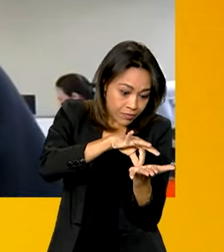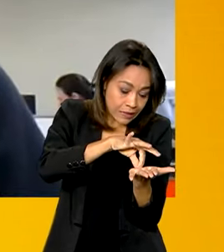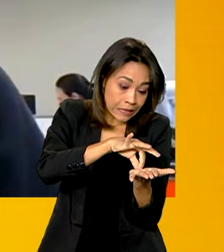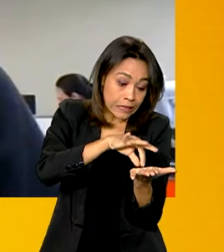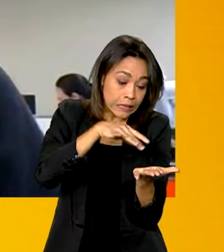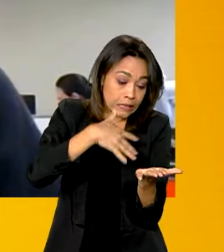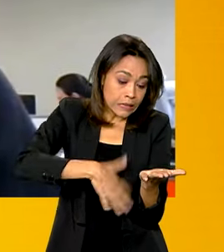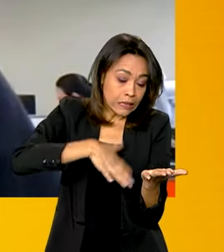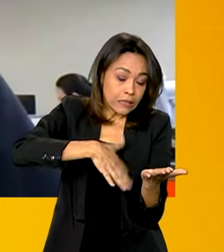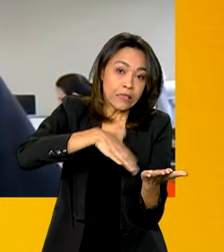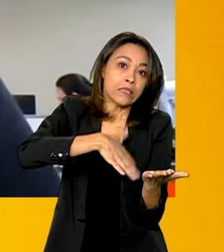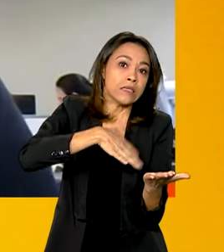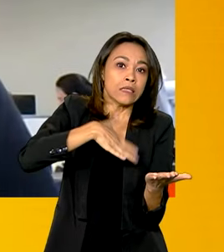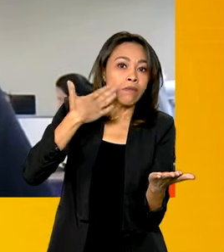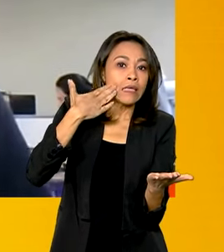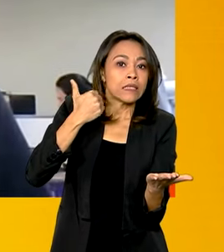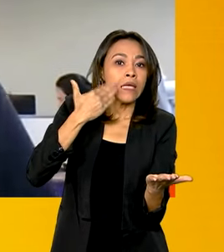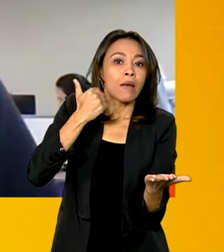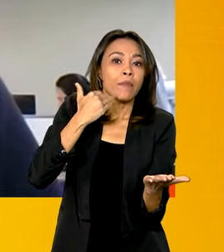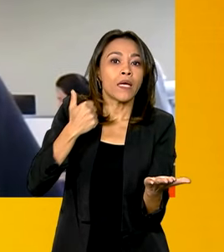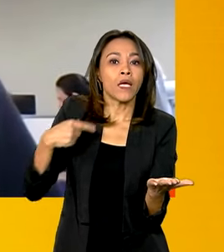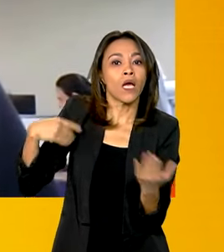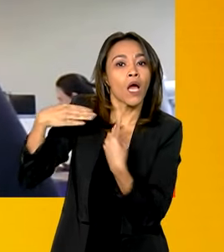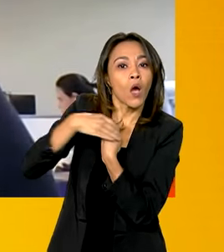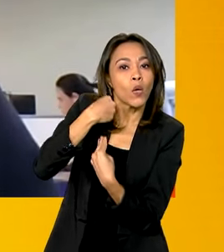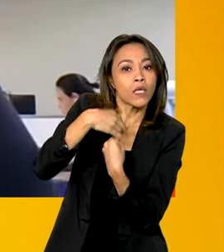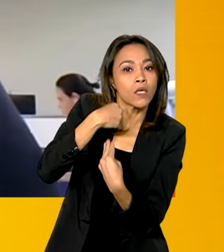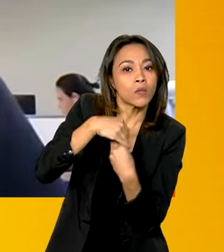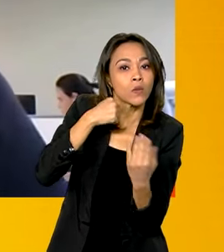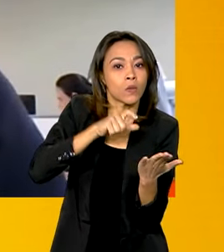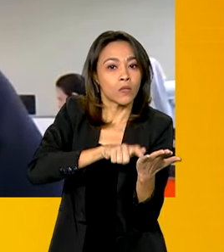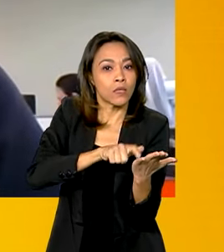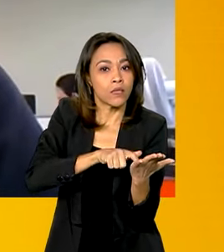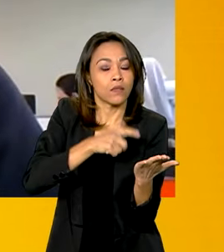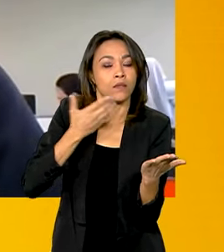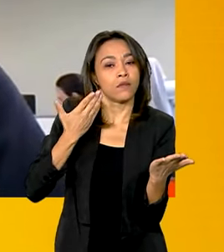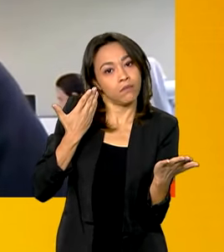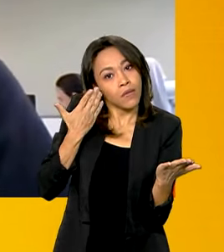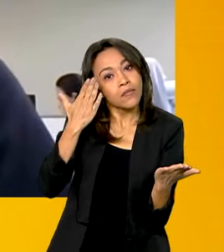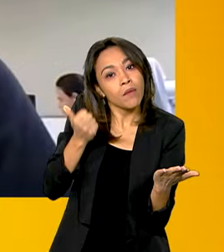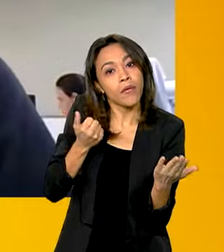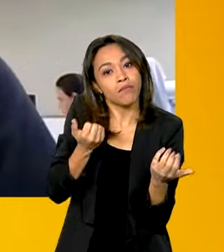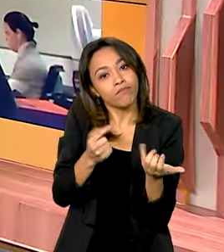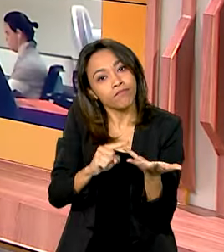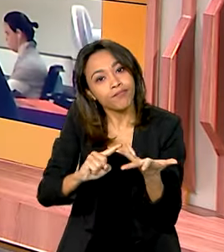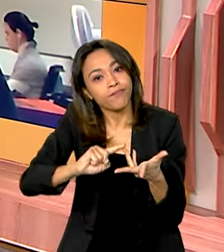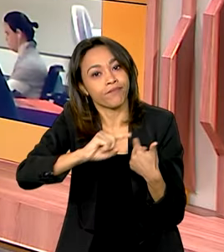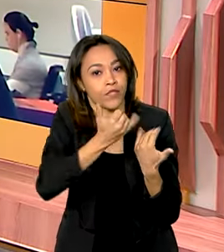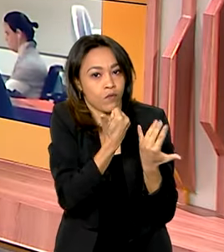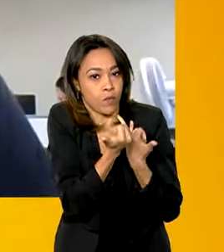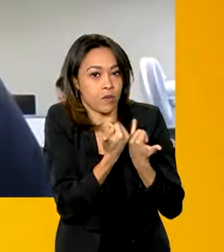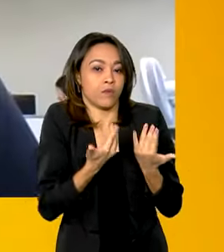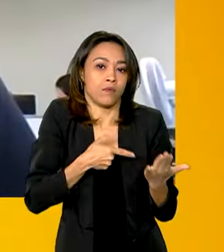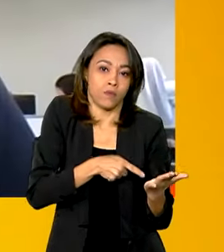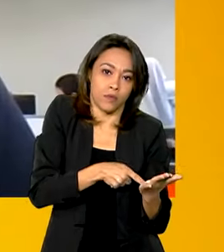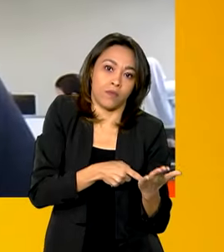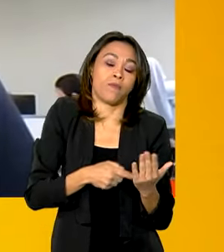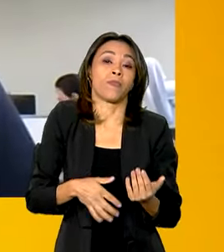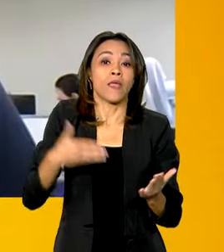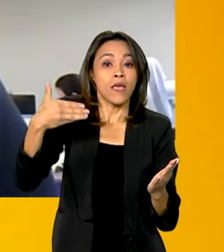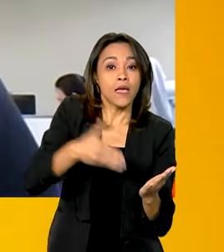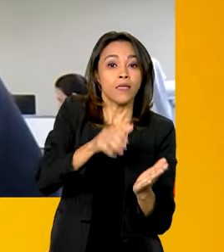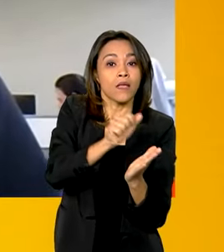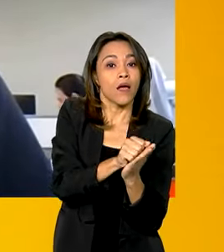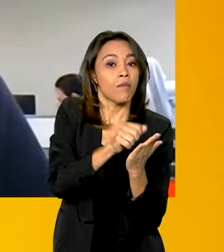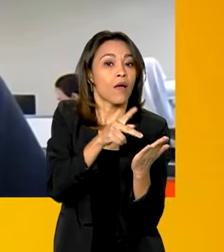encontra, ela consegue observar as nossas sugestões, orientações, enfim. Além disso, esse aplicativo